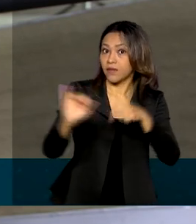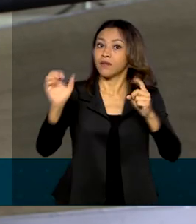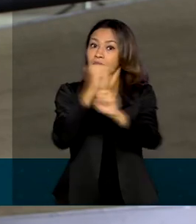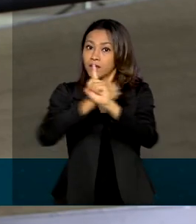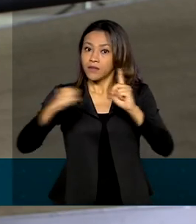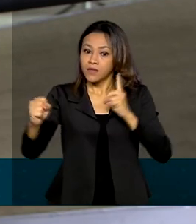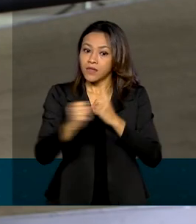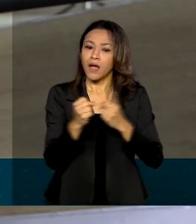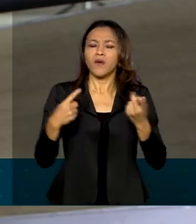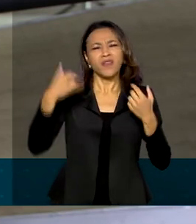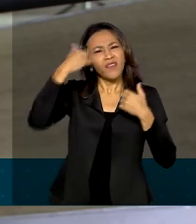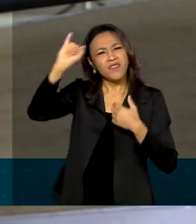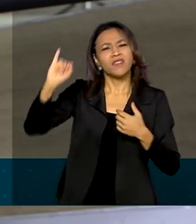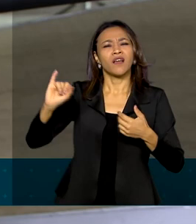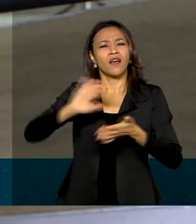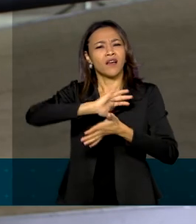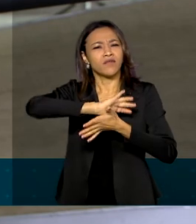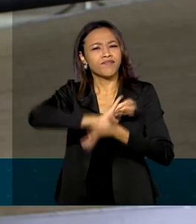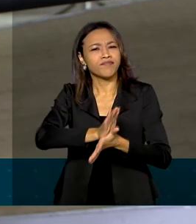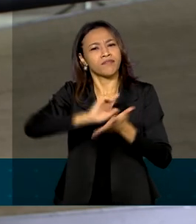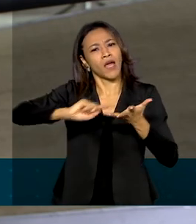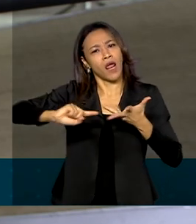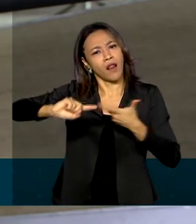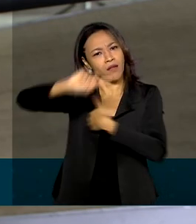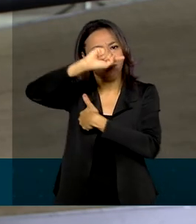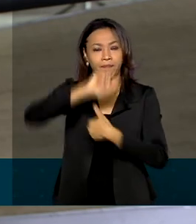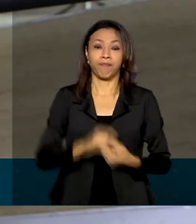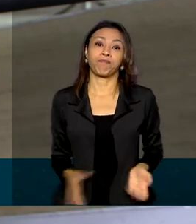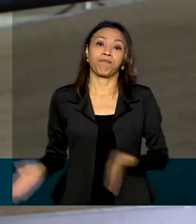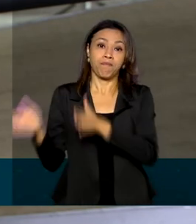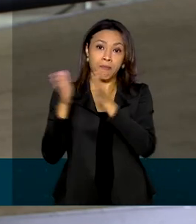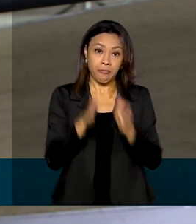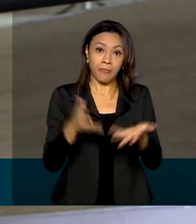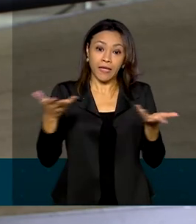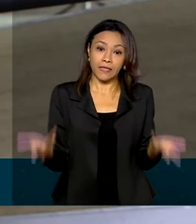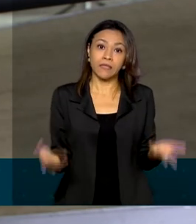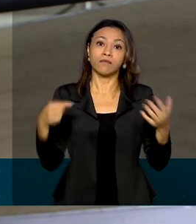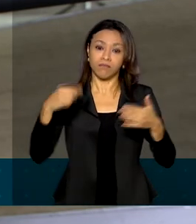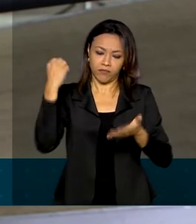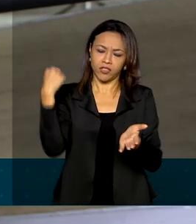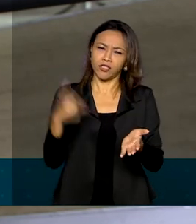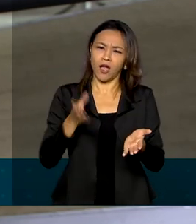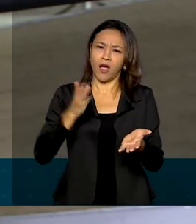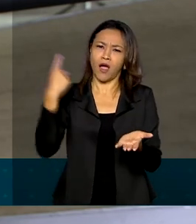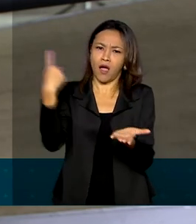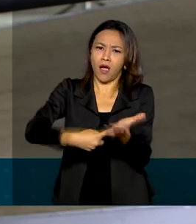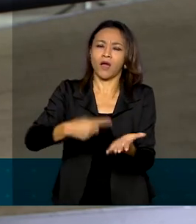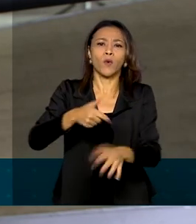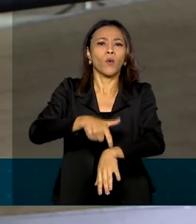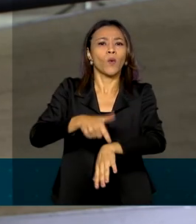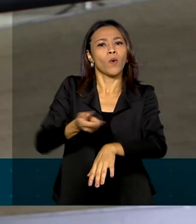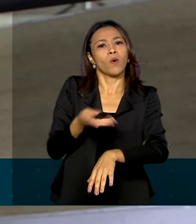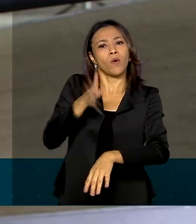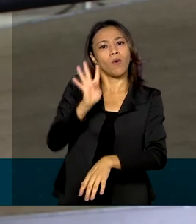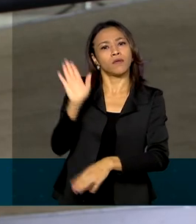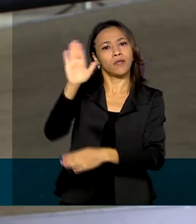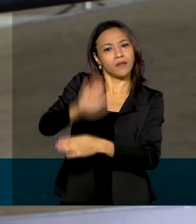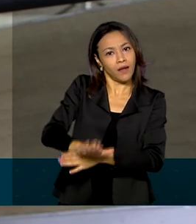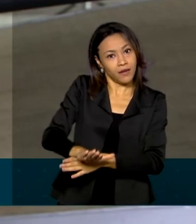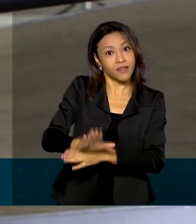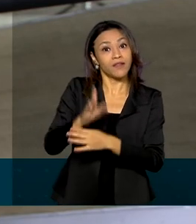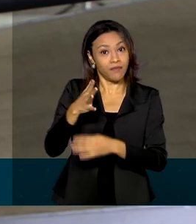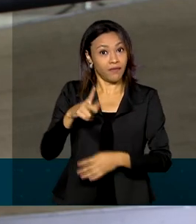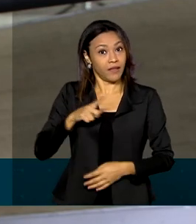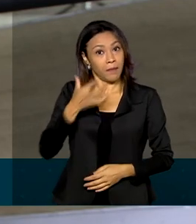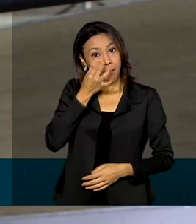da mulher, entre outros. Como você disse, essa cerimônia está marcada para logo mais às 4 horas da tarde, e o evento terá a